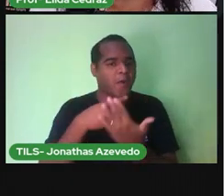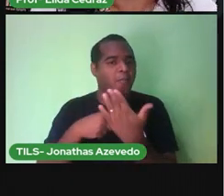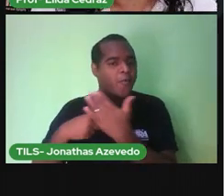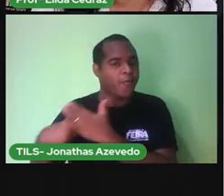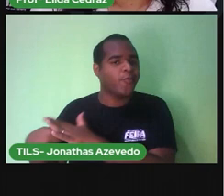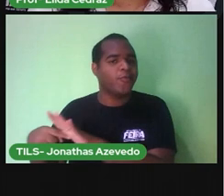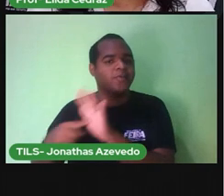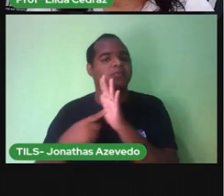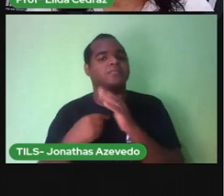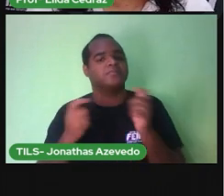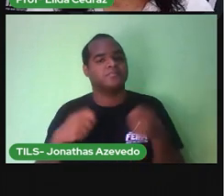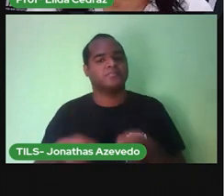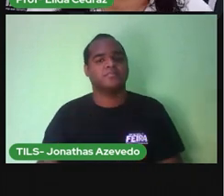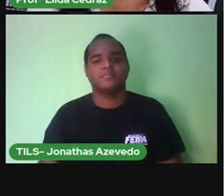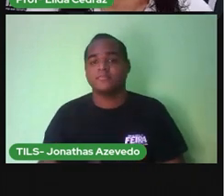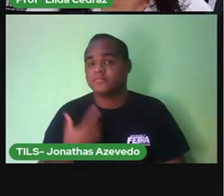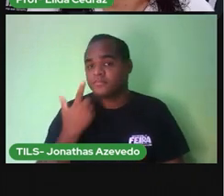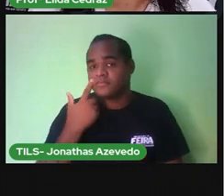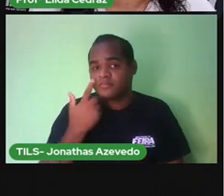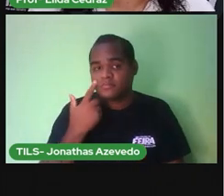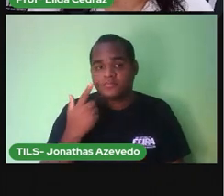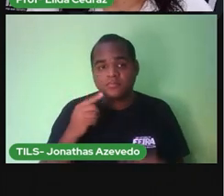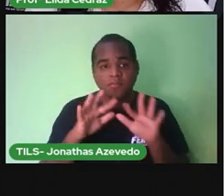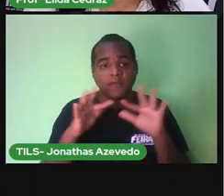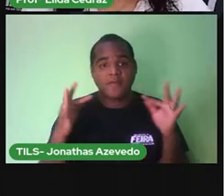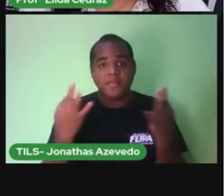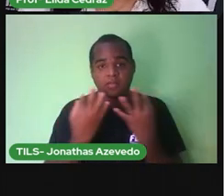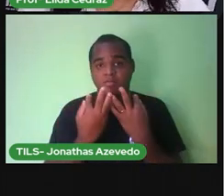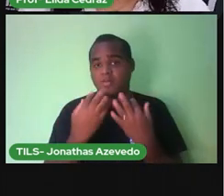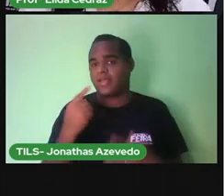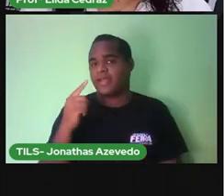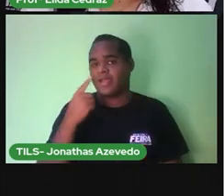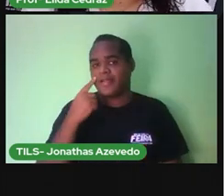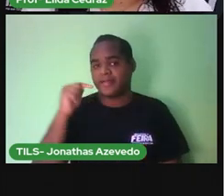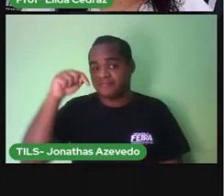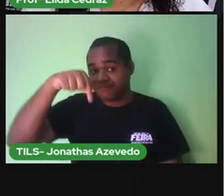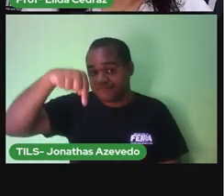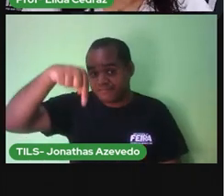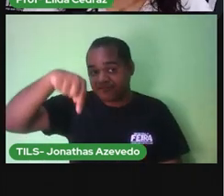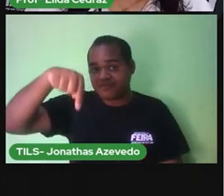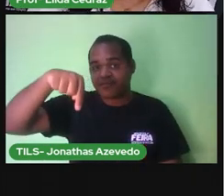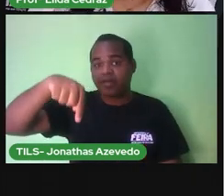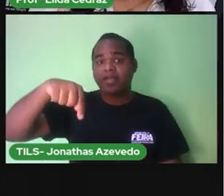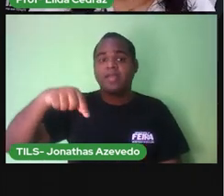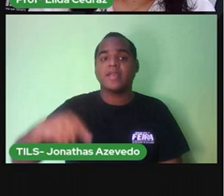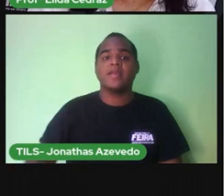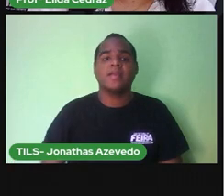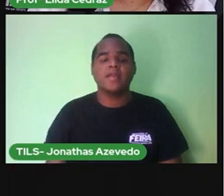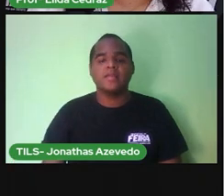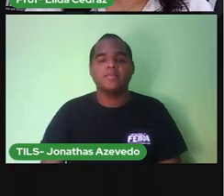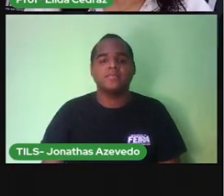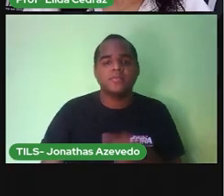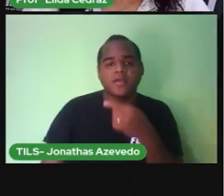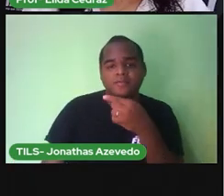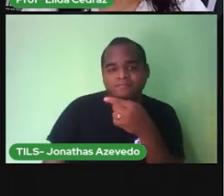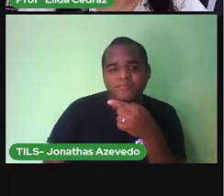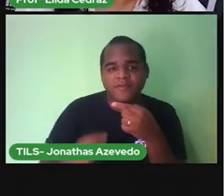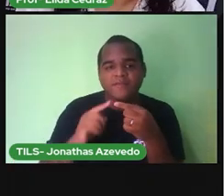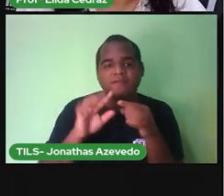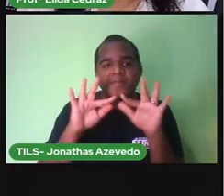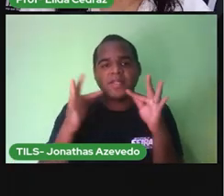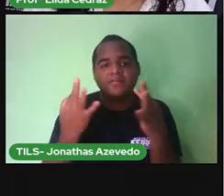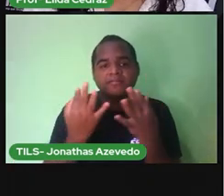Olha só Essa família A família Aqui Foi ao zoológico Conhecer a girafa Gigi